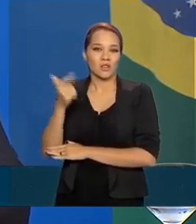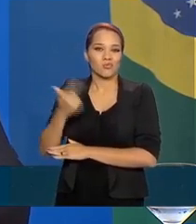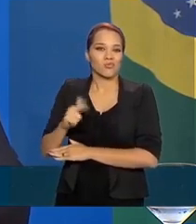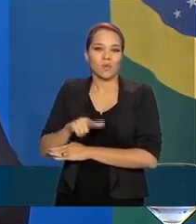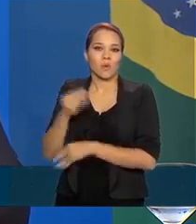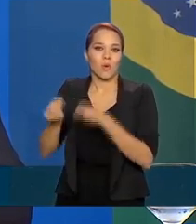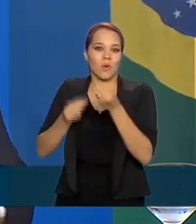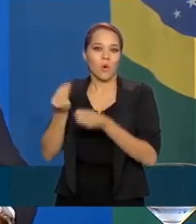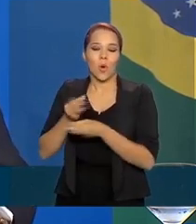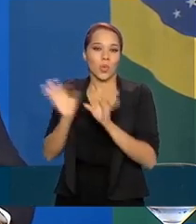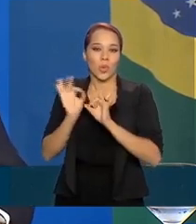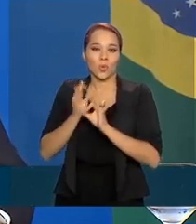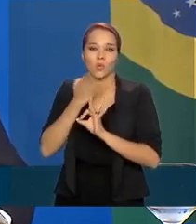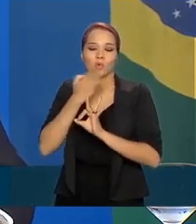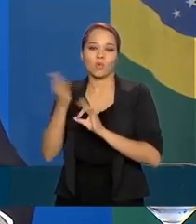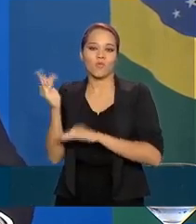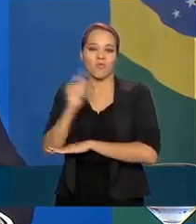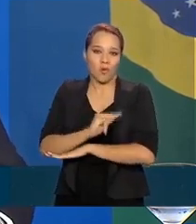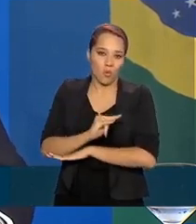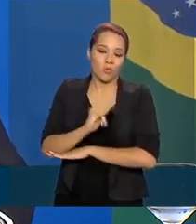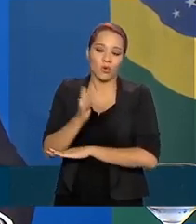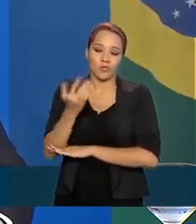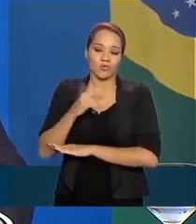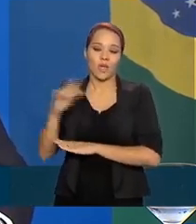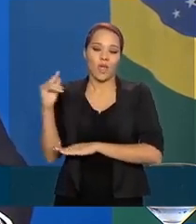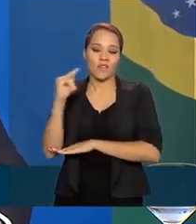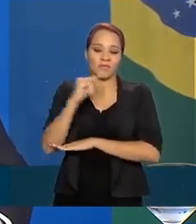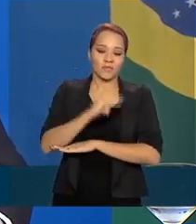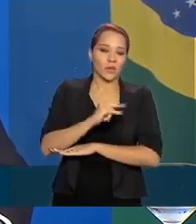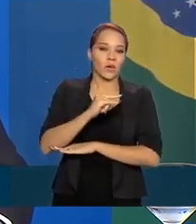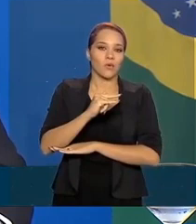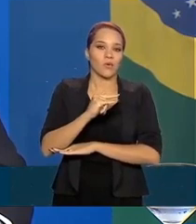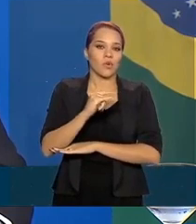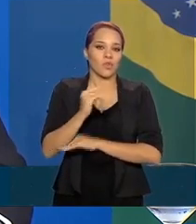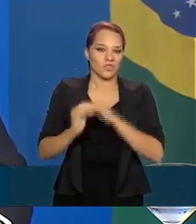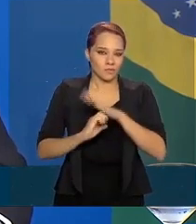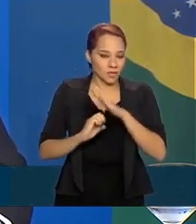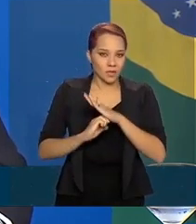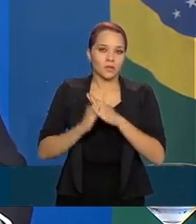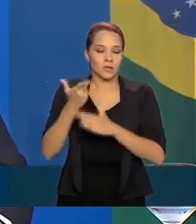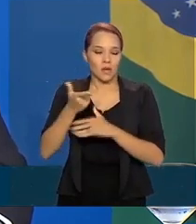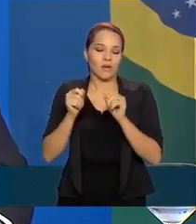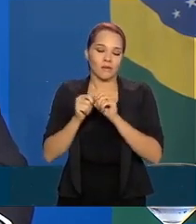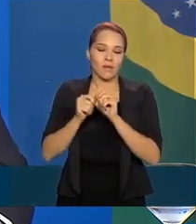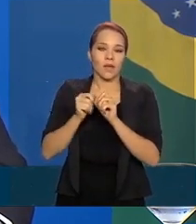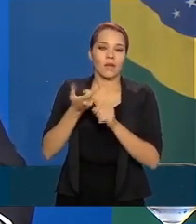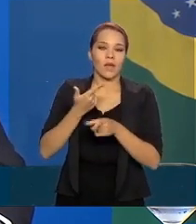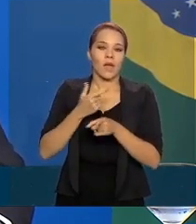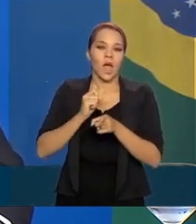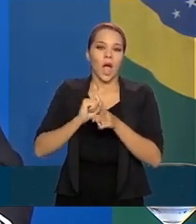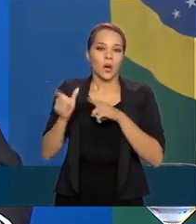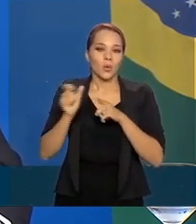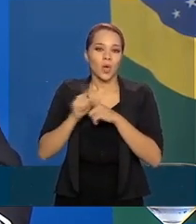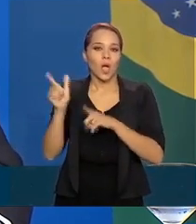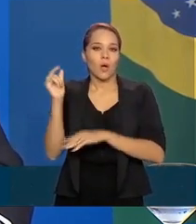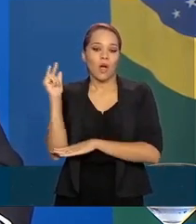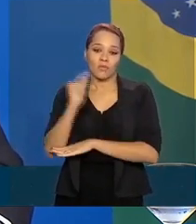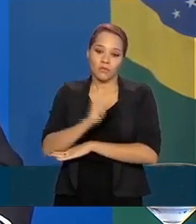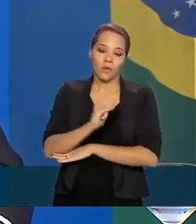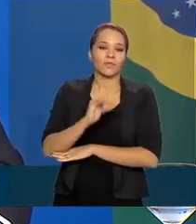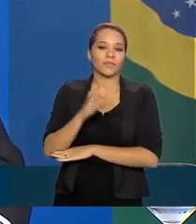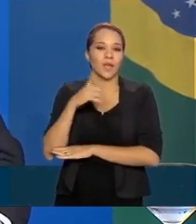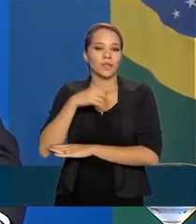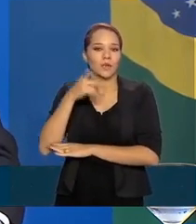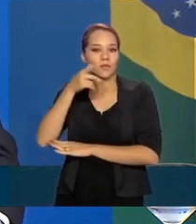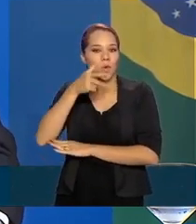disponível nenhum tipo de voo comercial. Anteontem foi feito o primeiro desses voos charter, vindo do Equador, trazendo